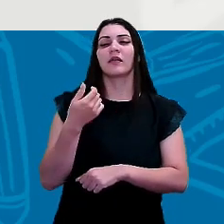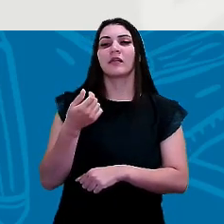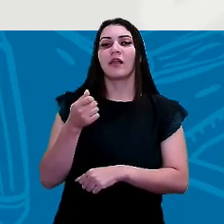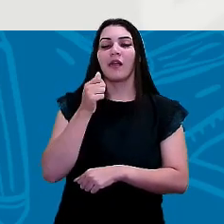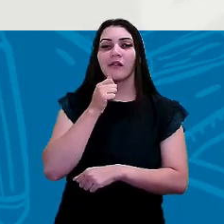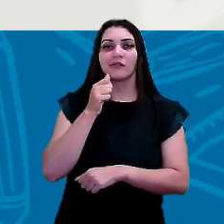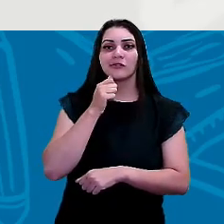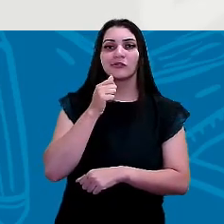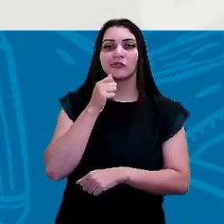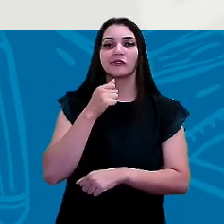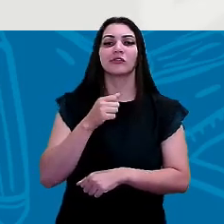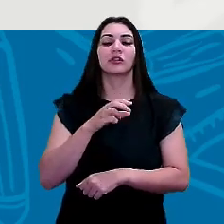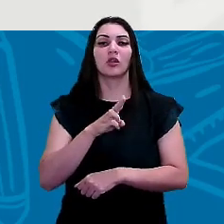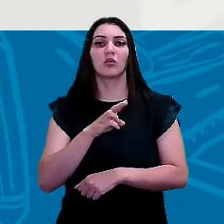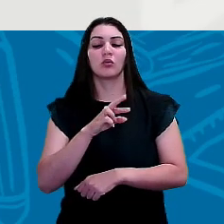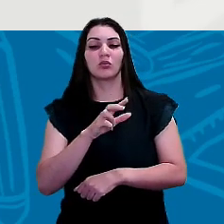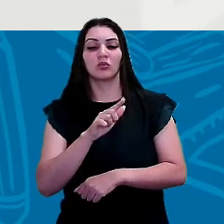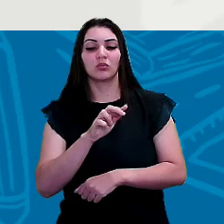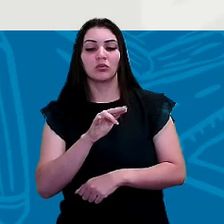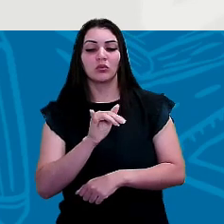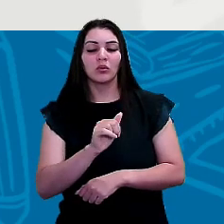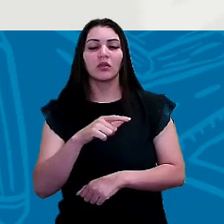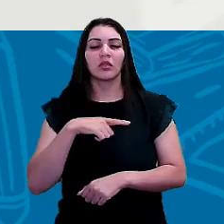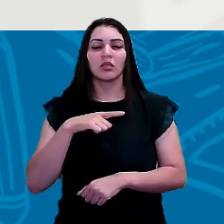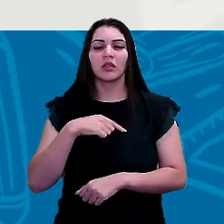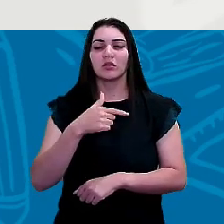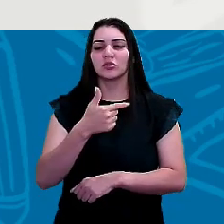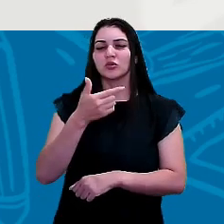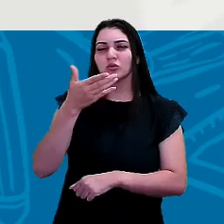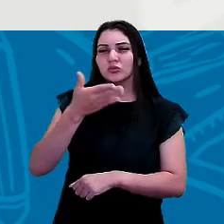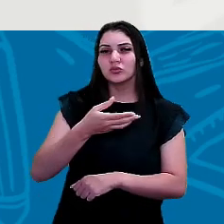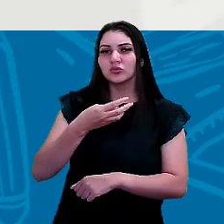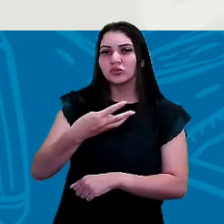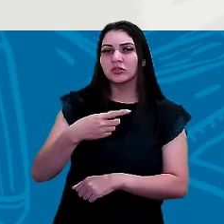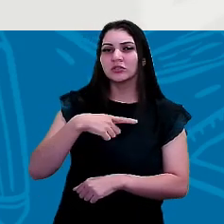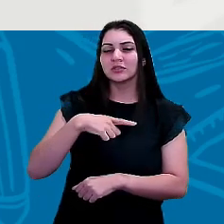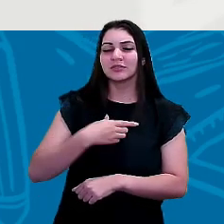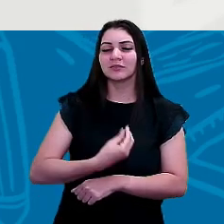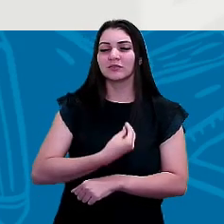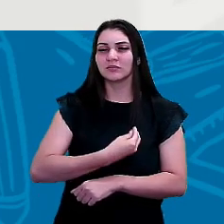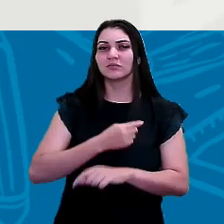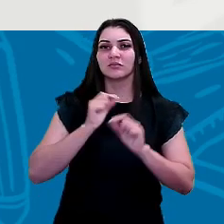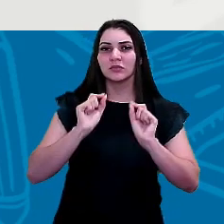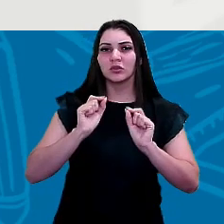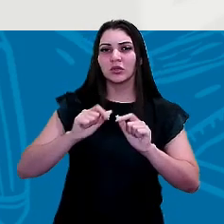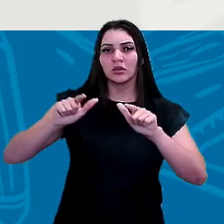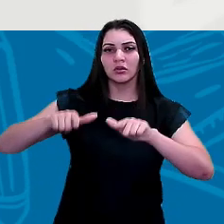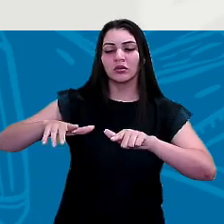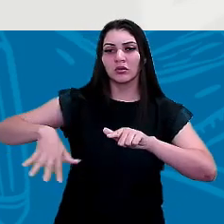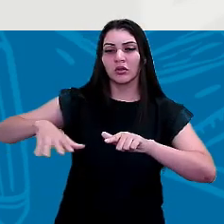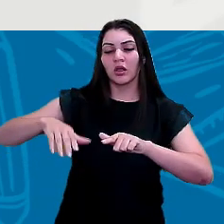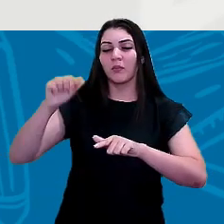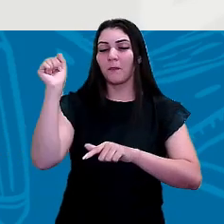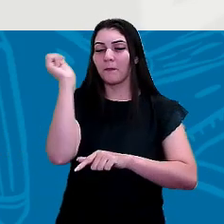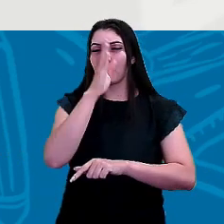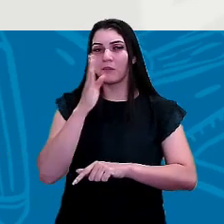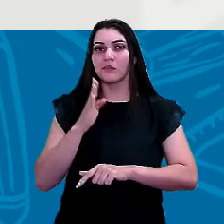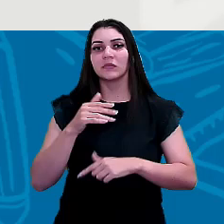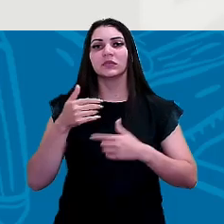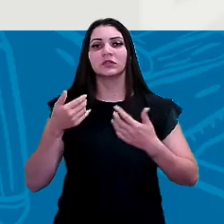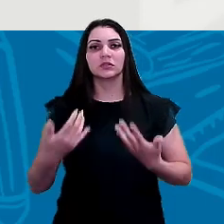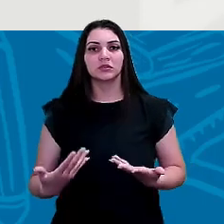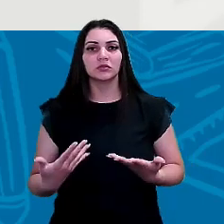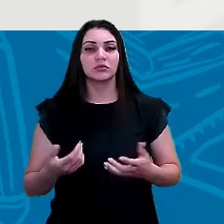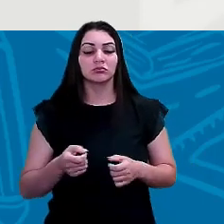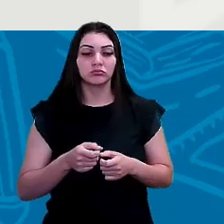observar nessa imagem azul os dois terços estão presentes no território brasileiro né? então